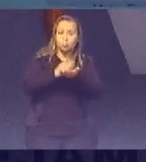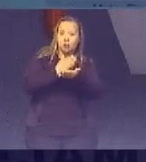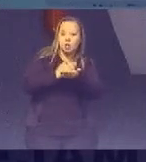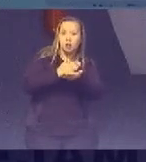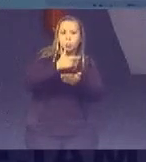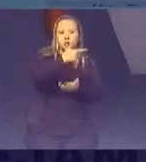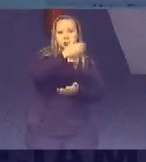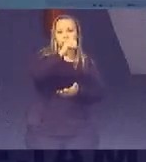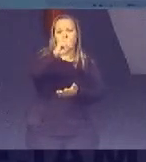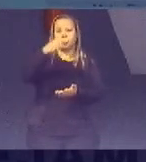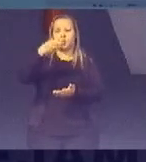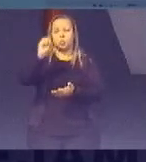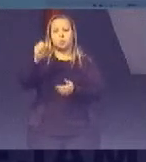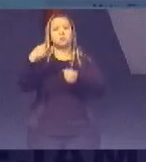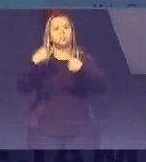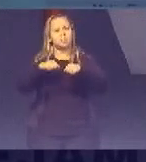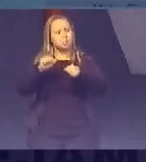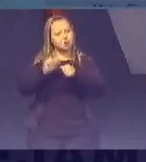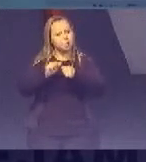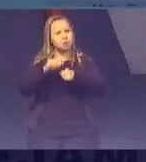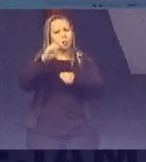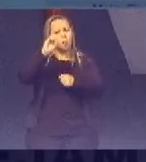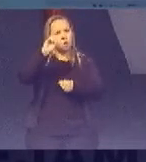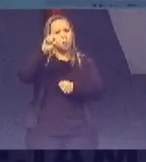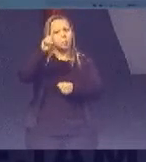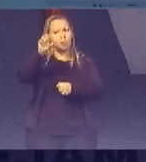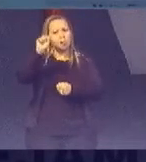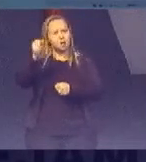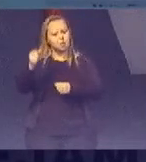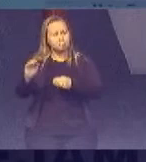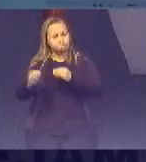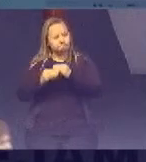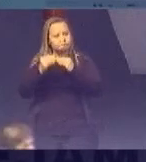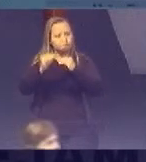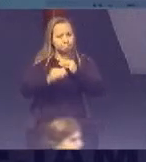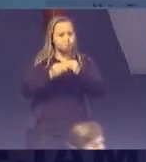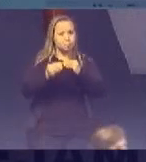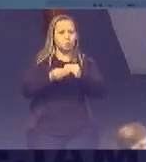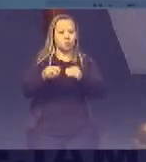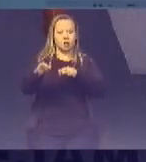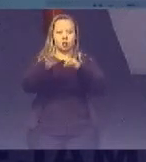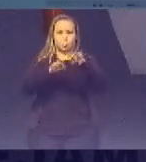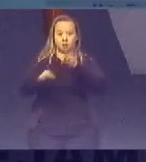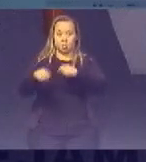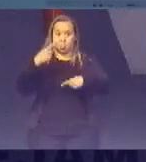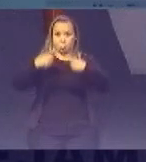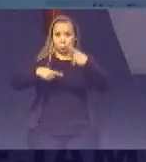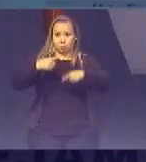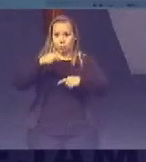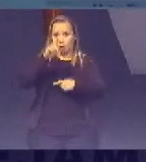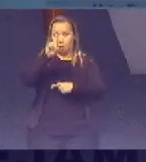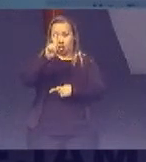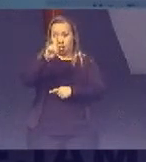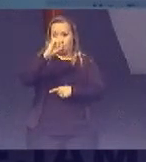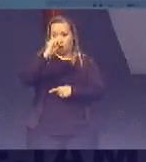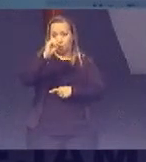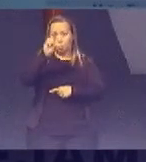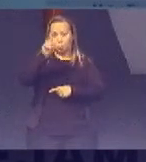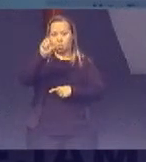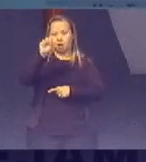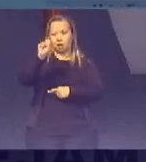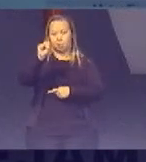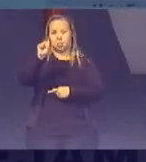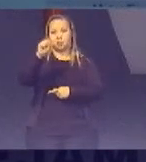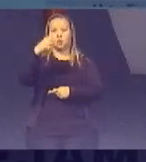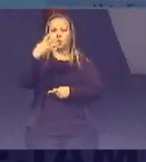precisamos Fazer com que os ODS Sejam incorporados No plano Então na discussão Do ODS4 Que é o do ODS Da educação Foi